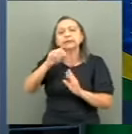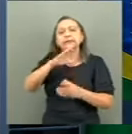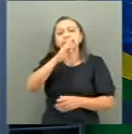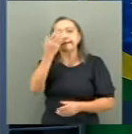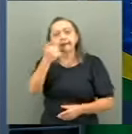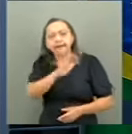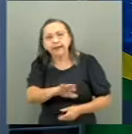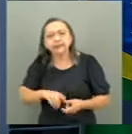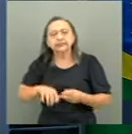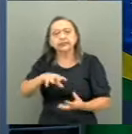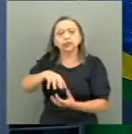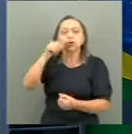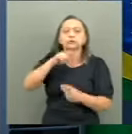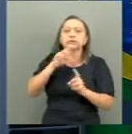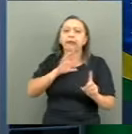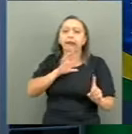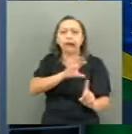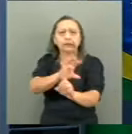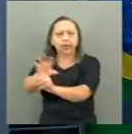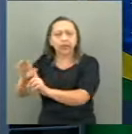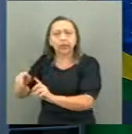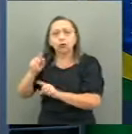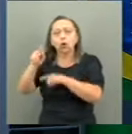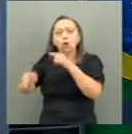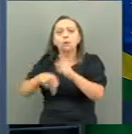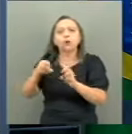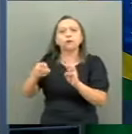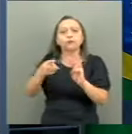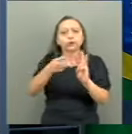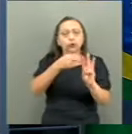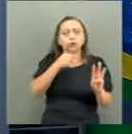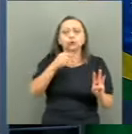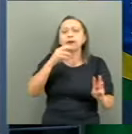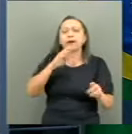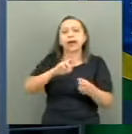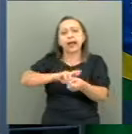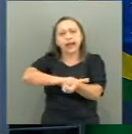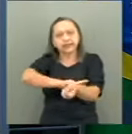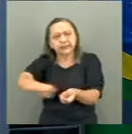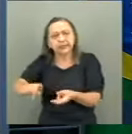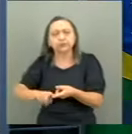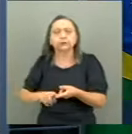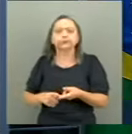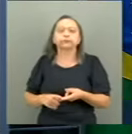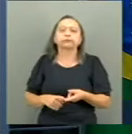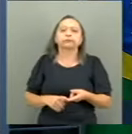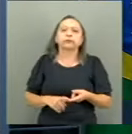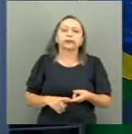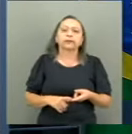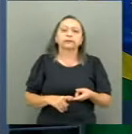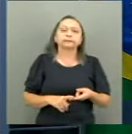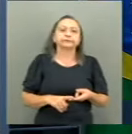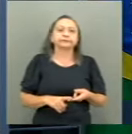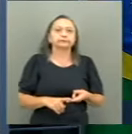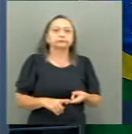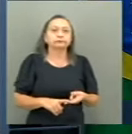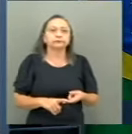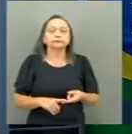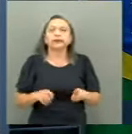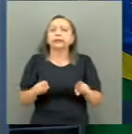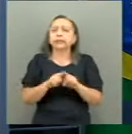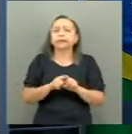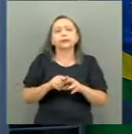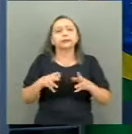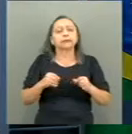ao direito dos povos indígenas e quilombolas, racismo, homofobia, xenofobia, já estou terminando, presidente, abordagem